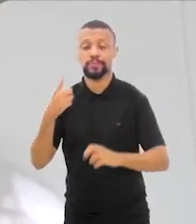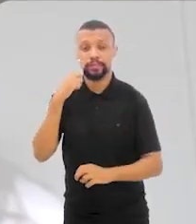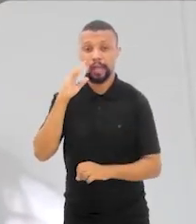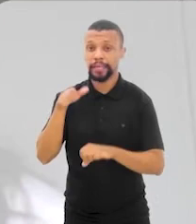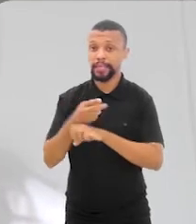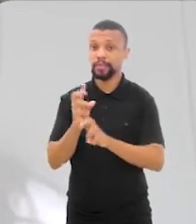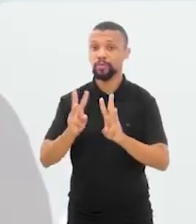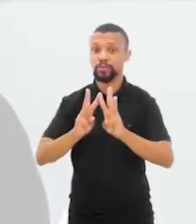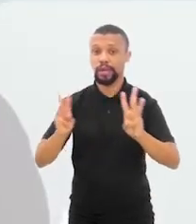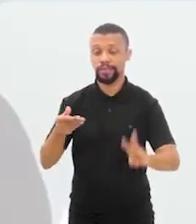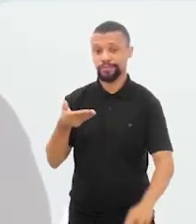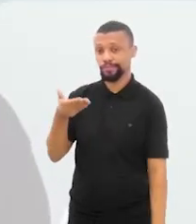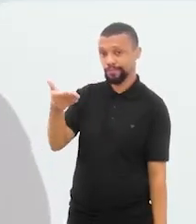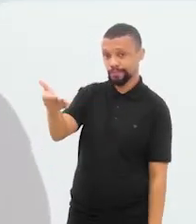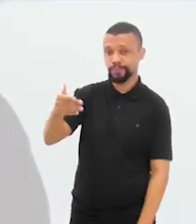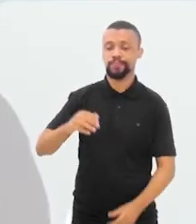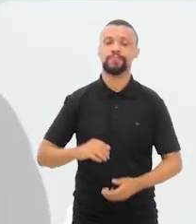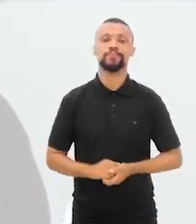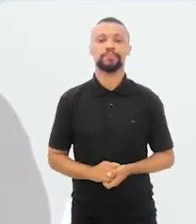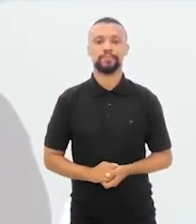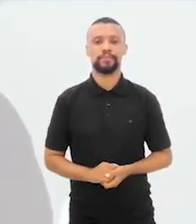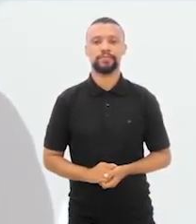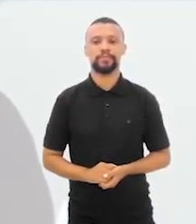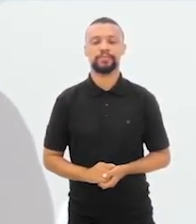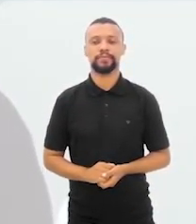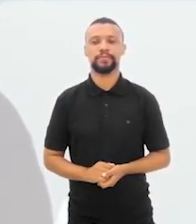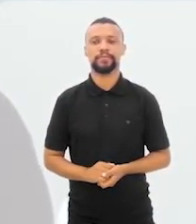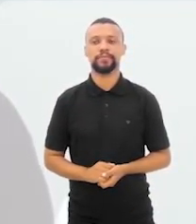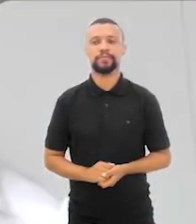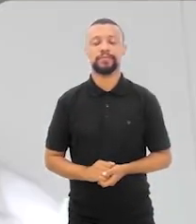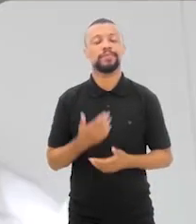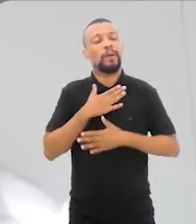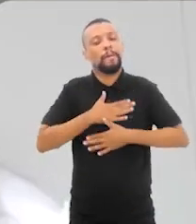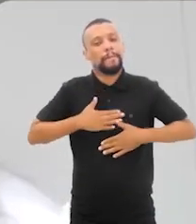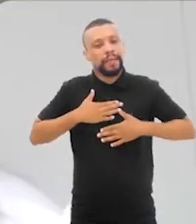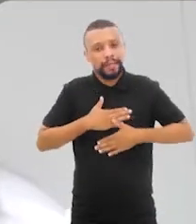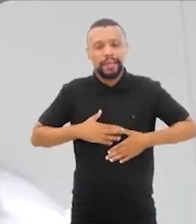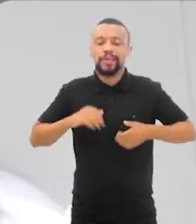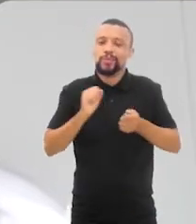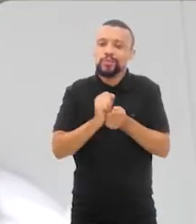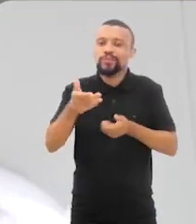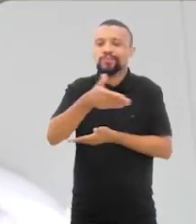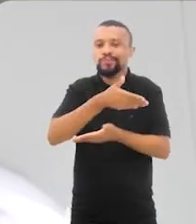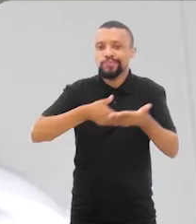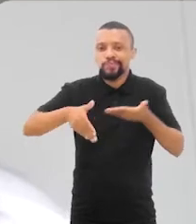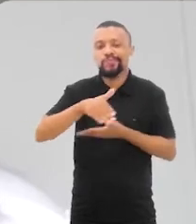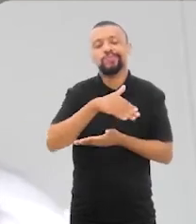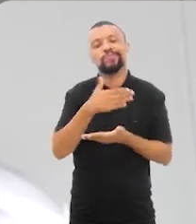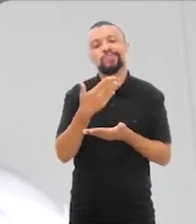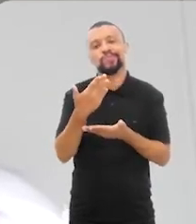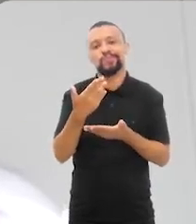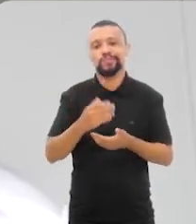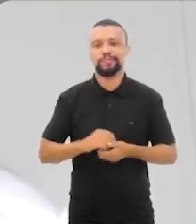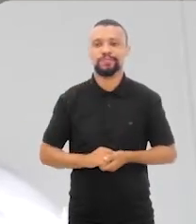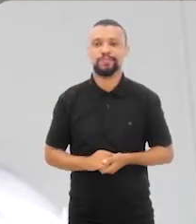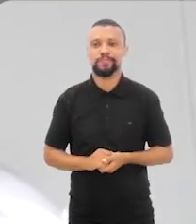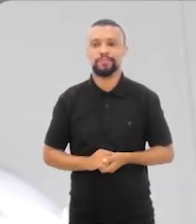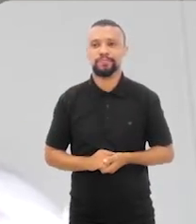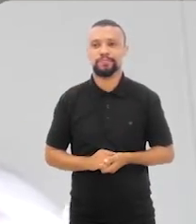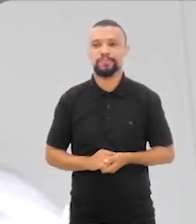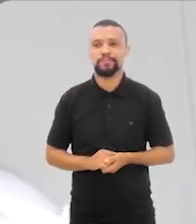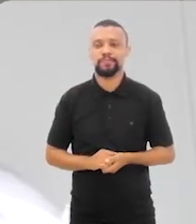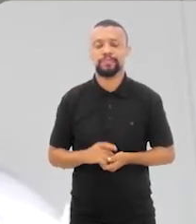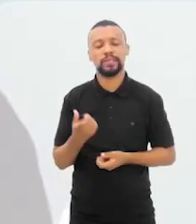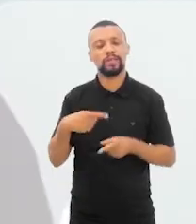de Florianópolis, acessem www.observafloripa.com.br. Vai ser um prazer ter vocês lá como